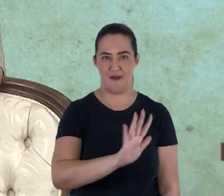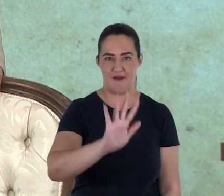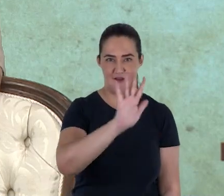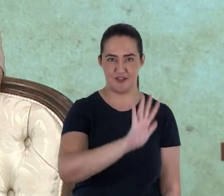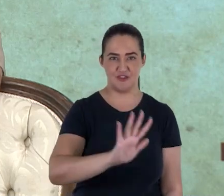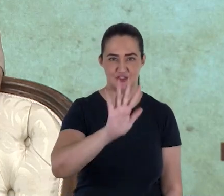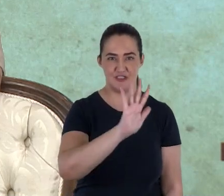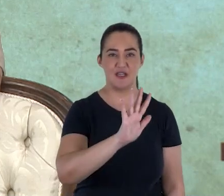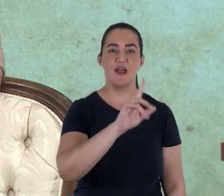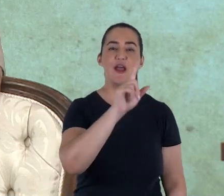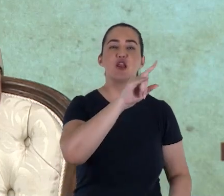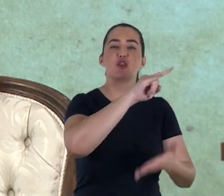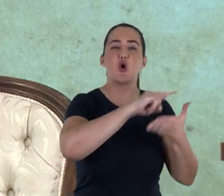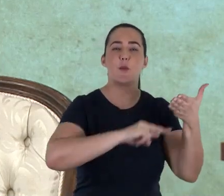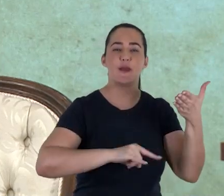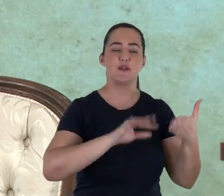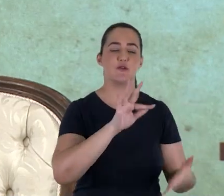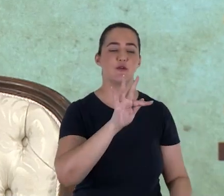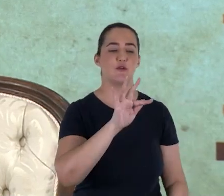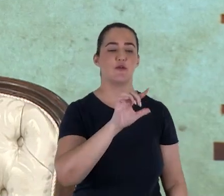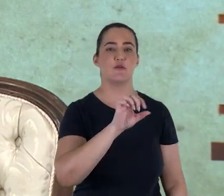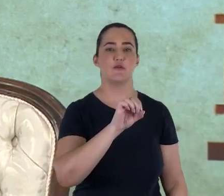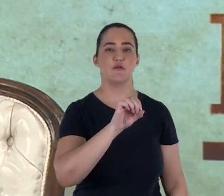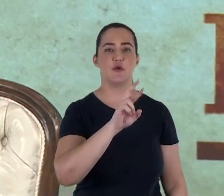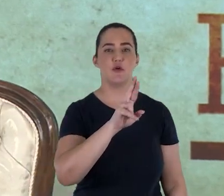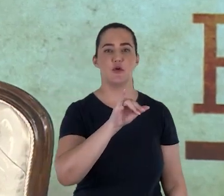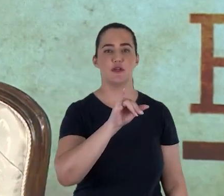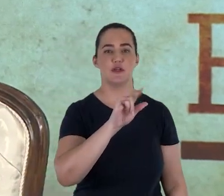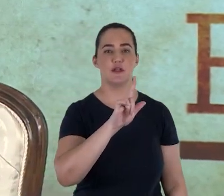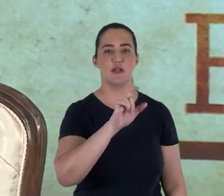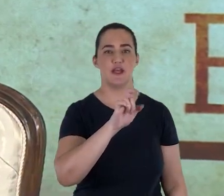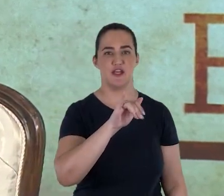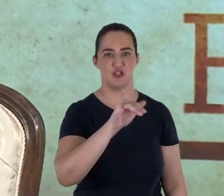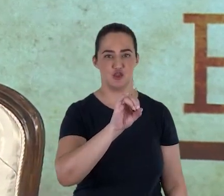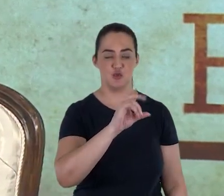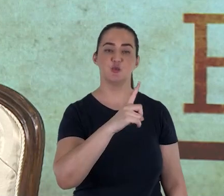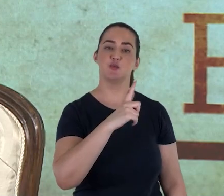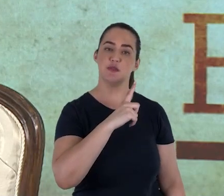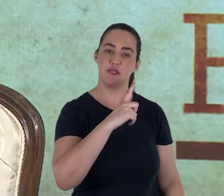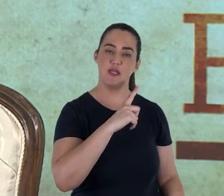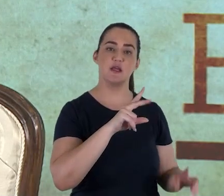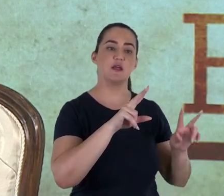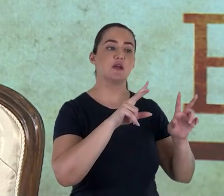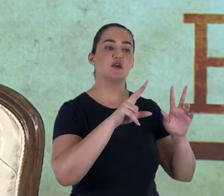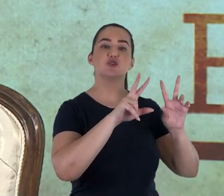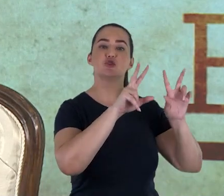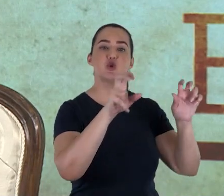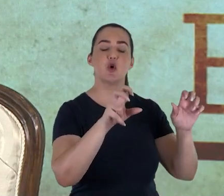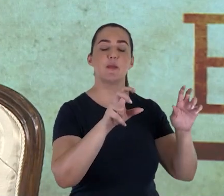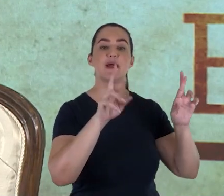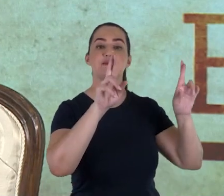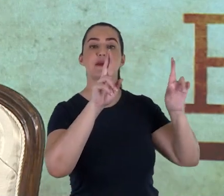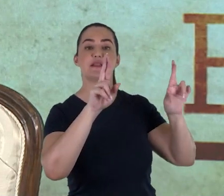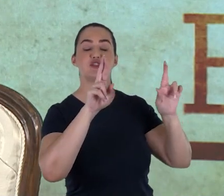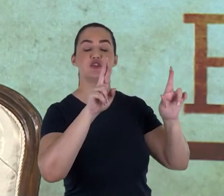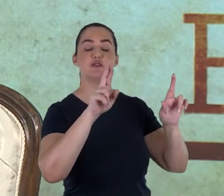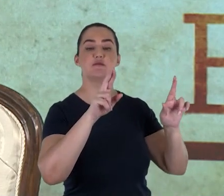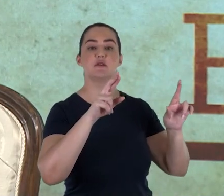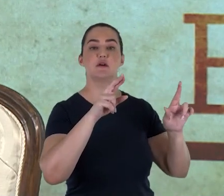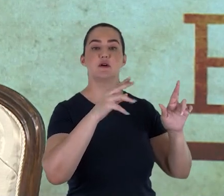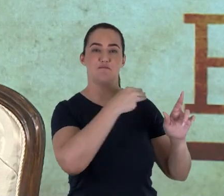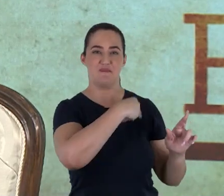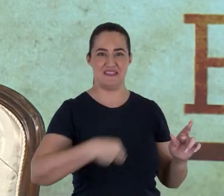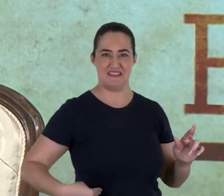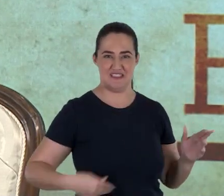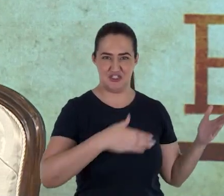4 e que mencionamos neste programa. Ele traz uma coletânea de passagens bíblicas que revelam a expectativa messiânica e escatológica